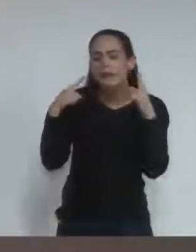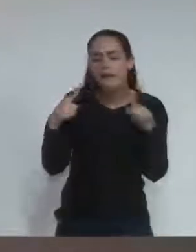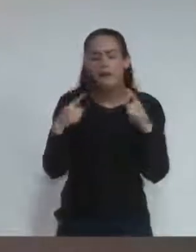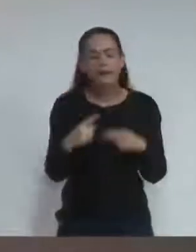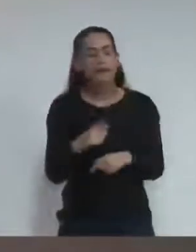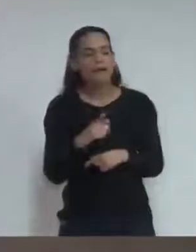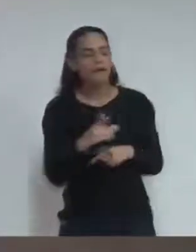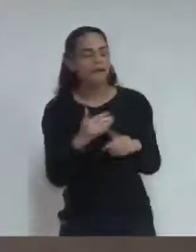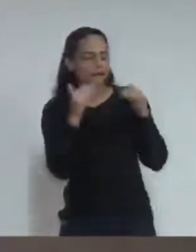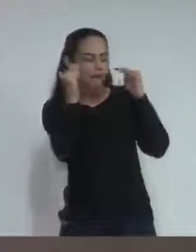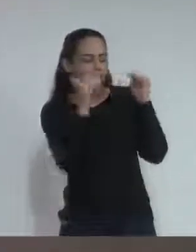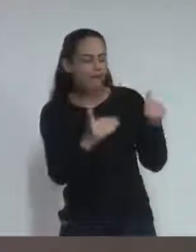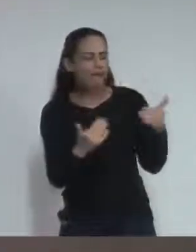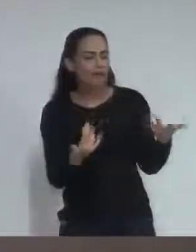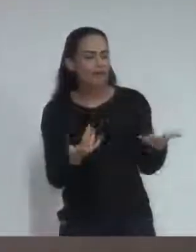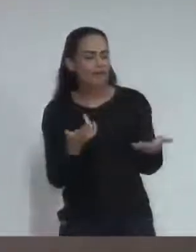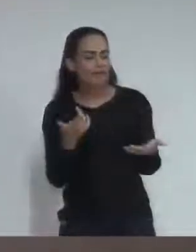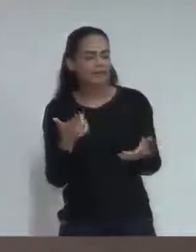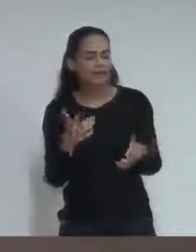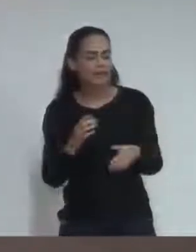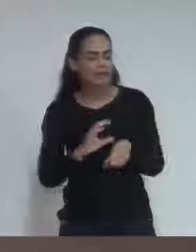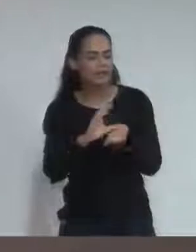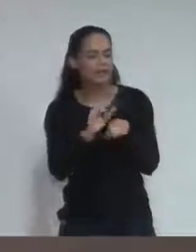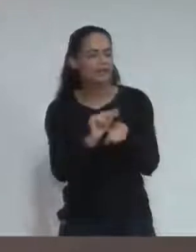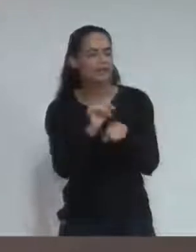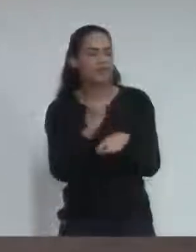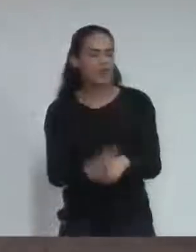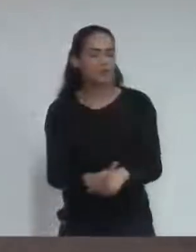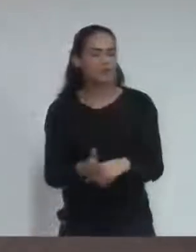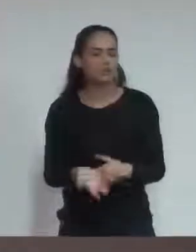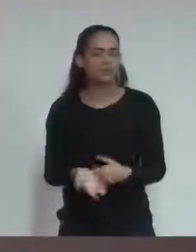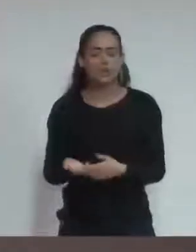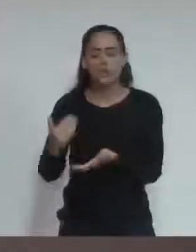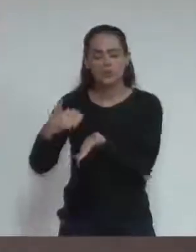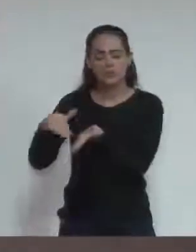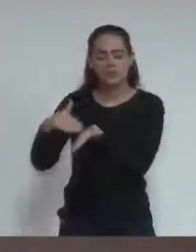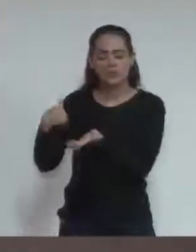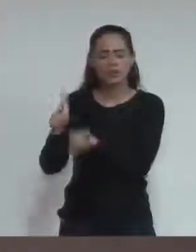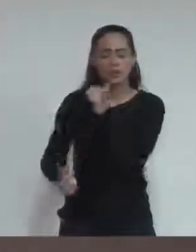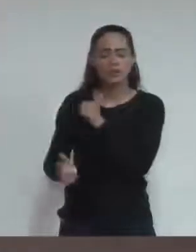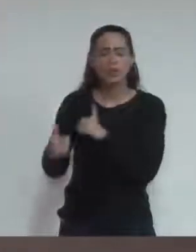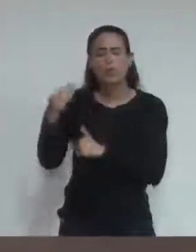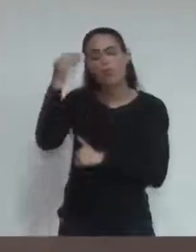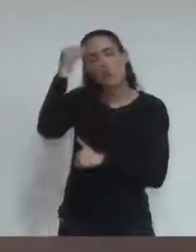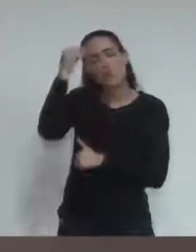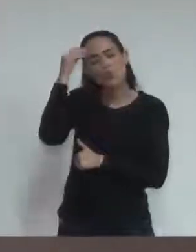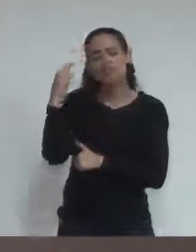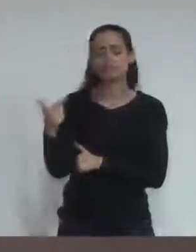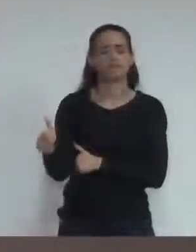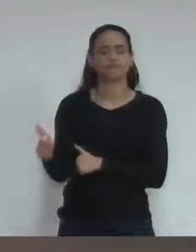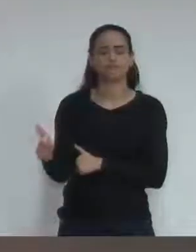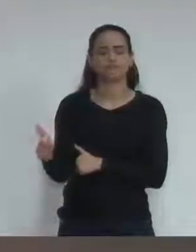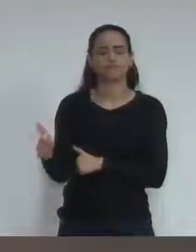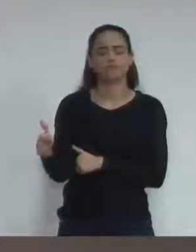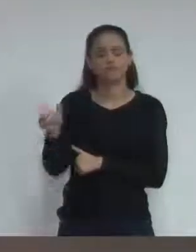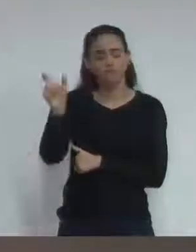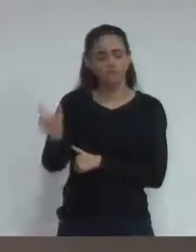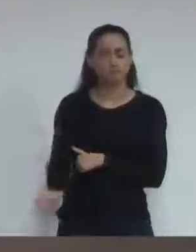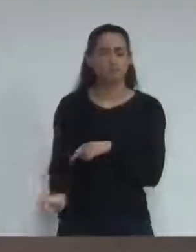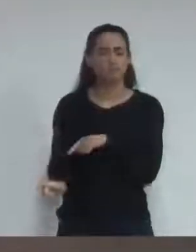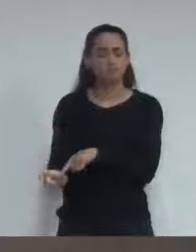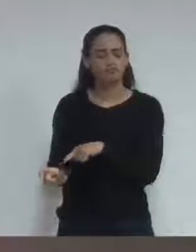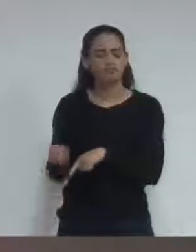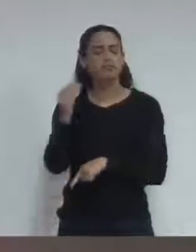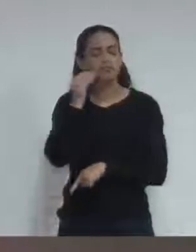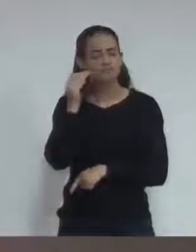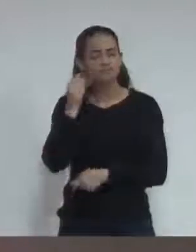do céu, não era mais fácil? E o secretário não tem culpa, secretário. Porque o senhor está gerindo todo esse trabalho. Se o Executivo fala